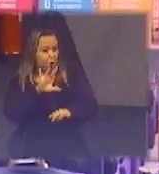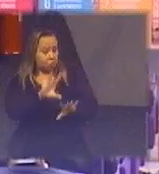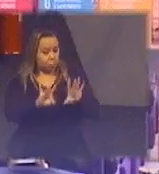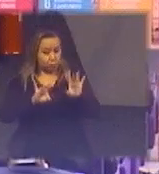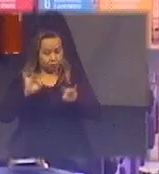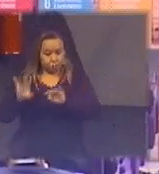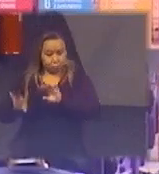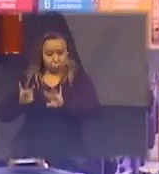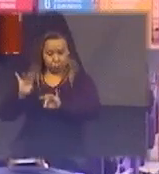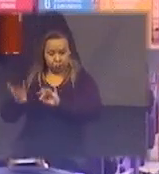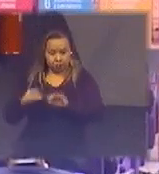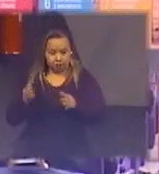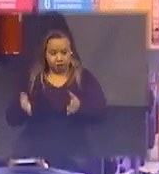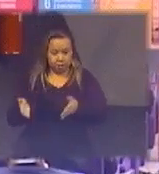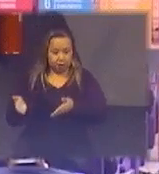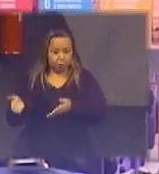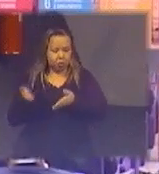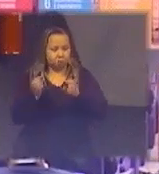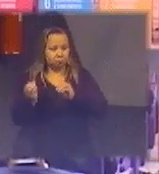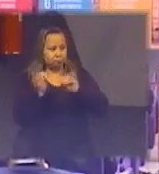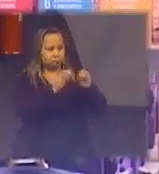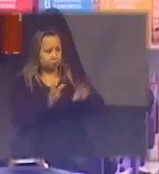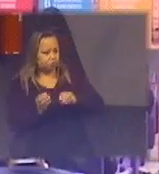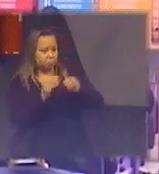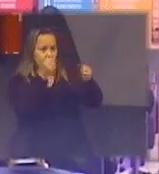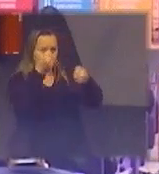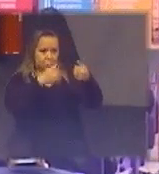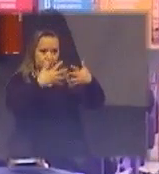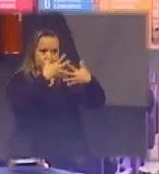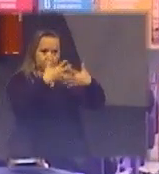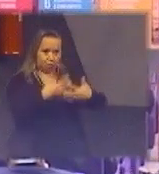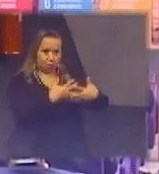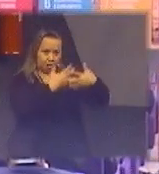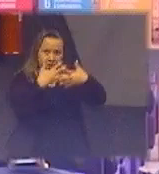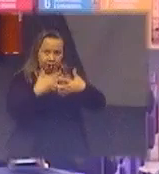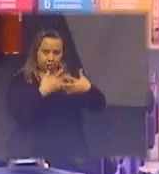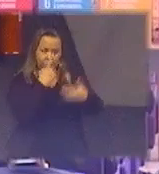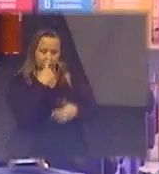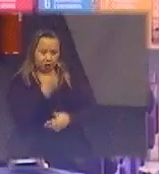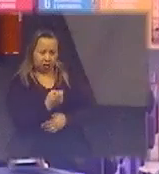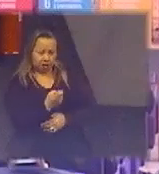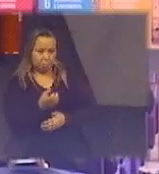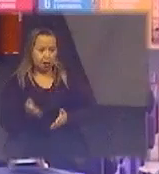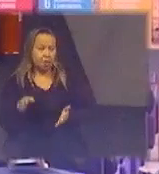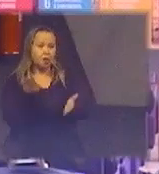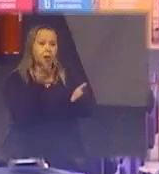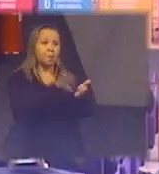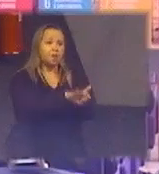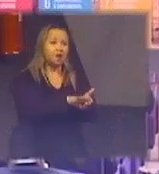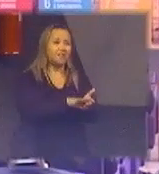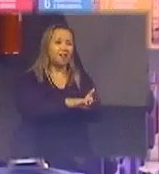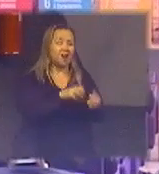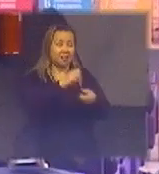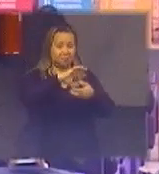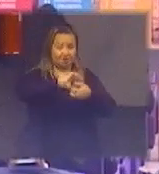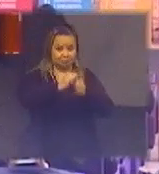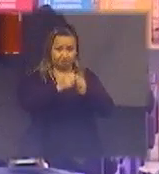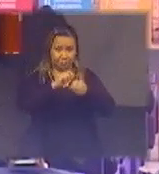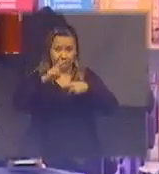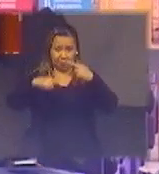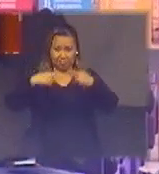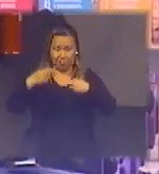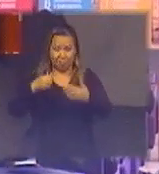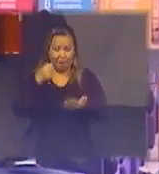quando você enche um caminhão de resíduo eletroeletrônico para você levar até um reciclador ele paga os